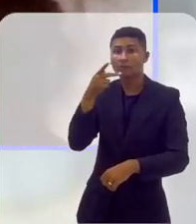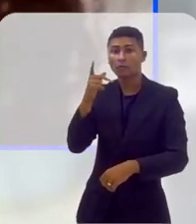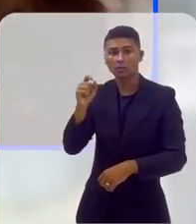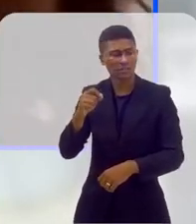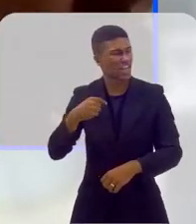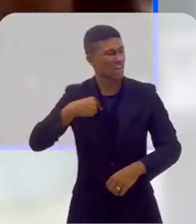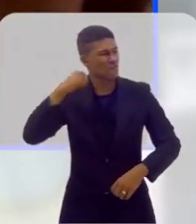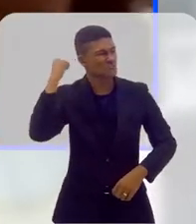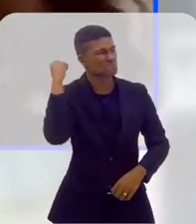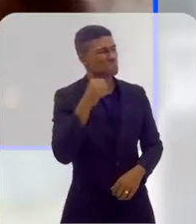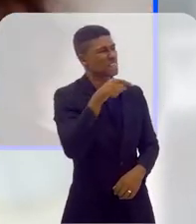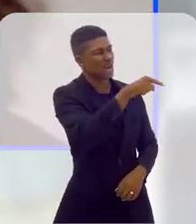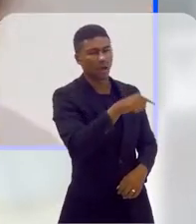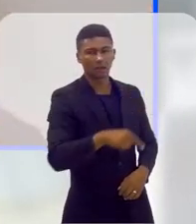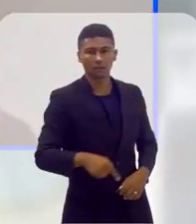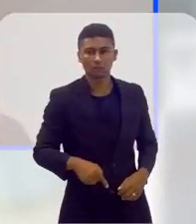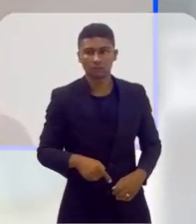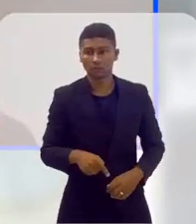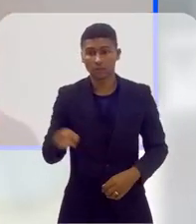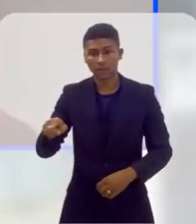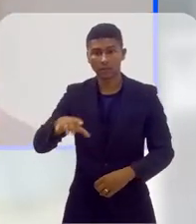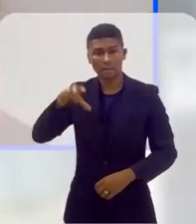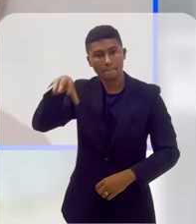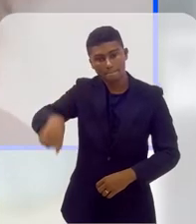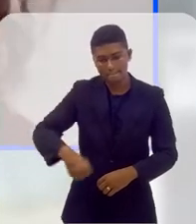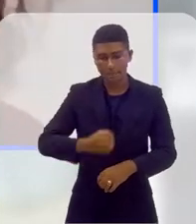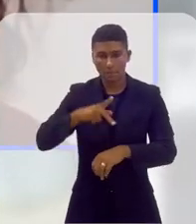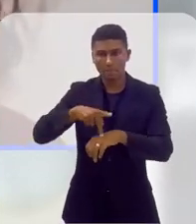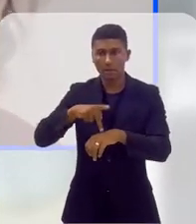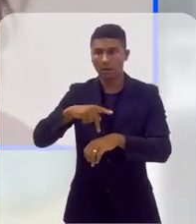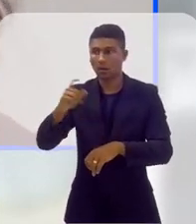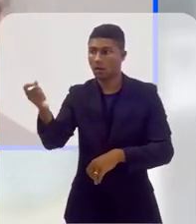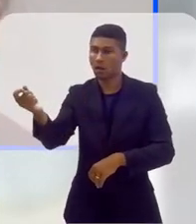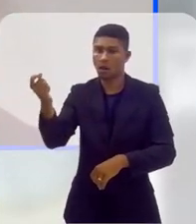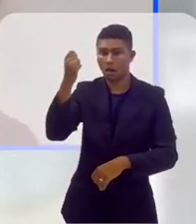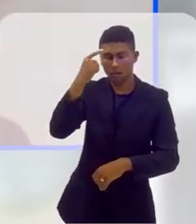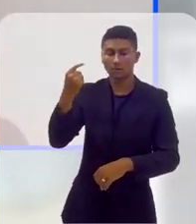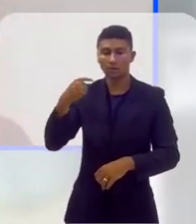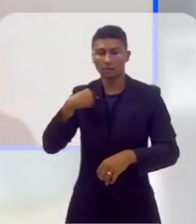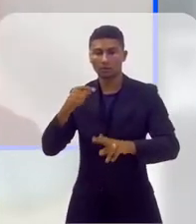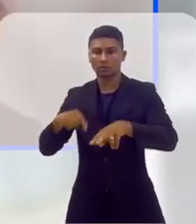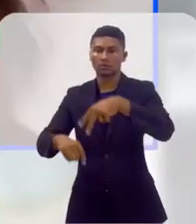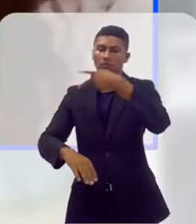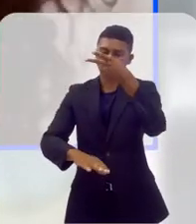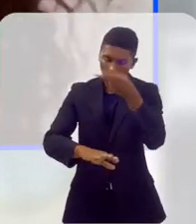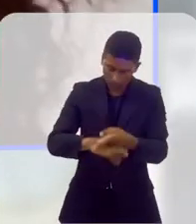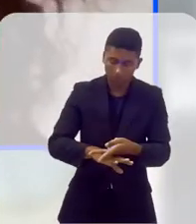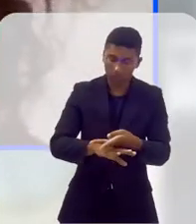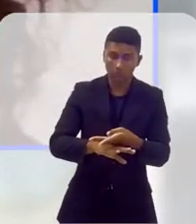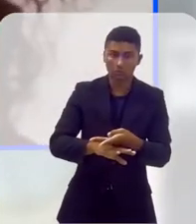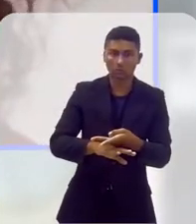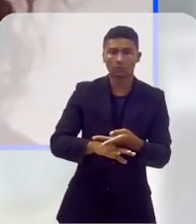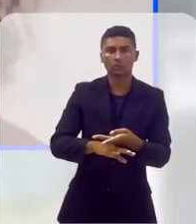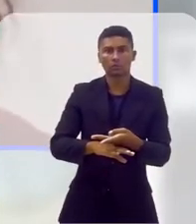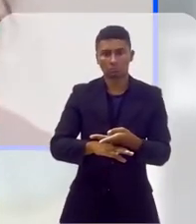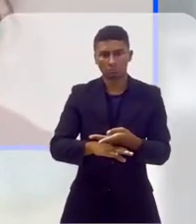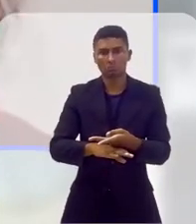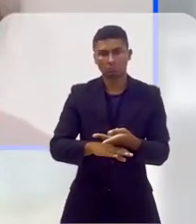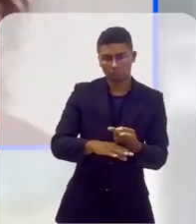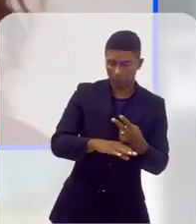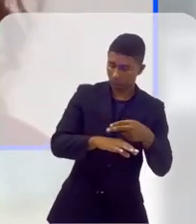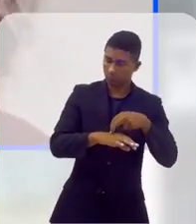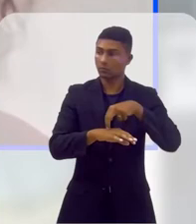abre aspas, vou te matar, viado, pegou uma pedra do chão e tacou na minha têmpora, eu cheguei a desmaiar e levantar depois de alguns segundos.